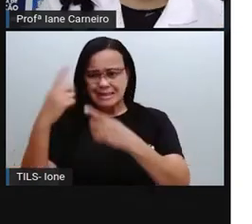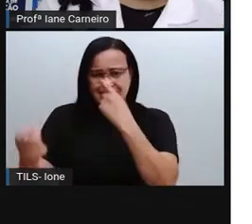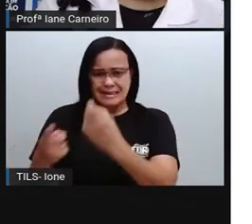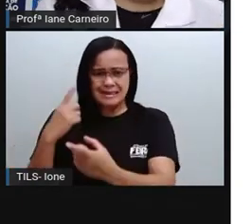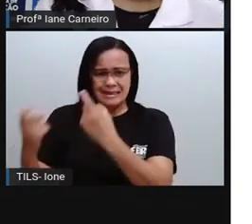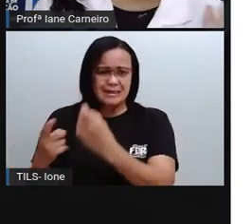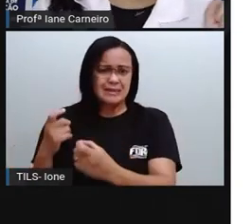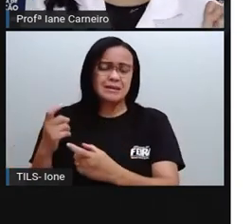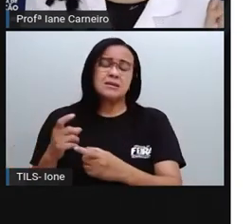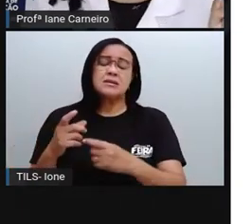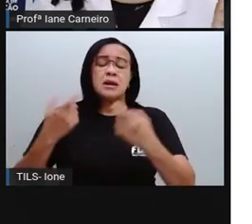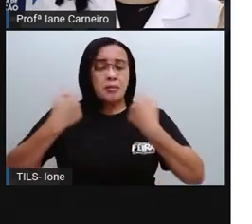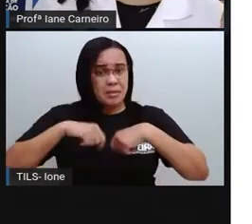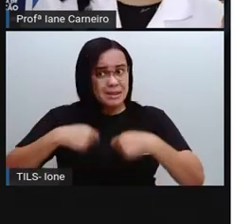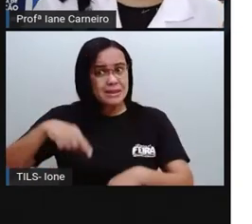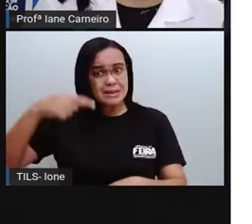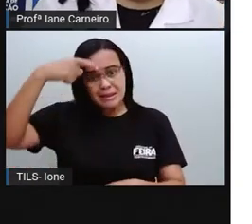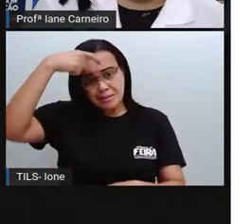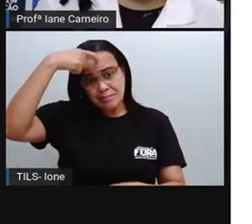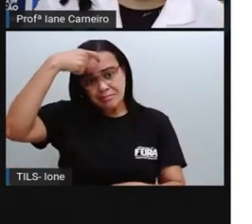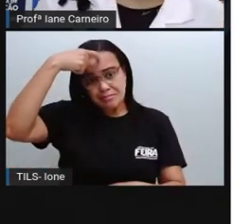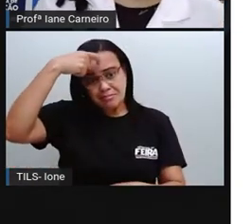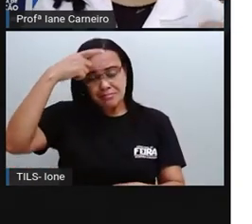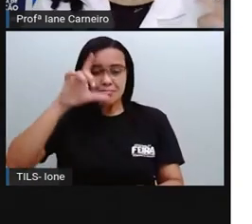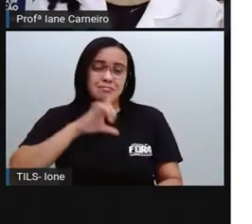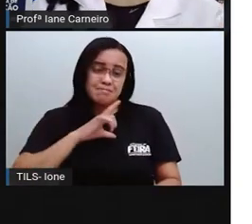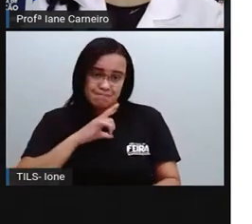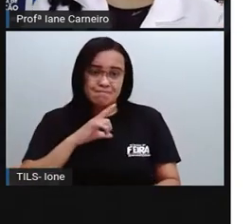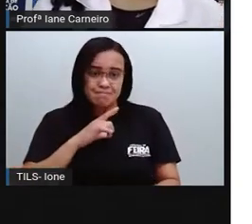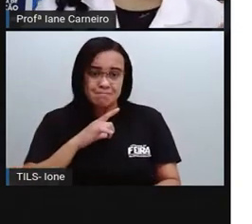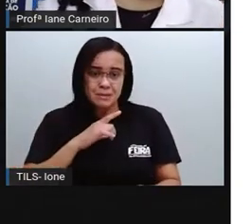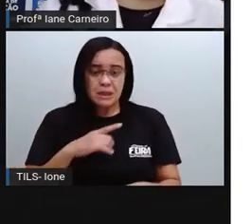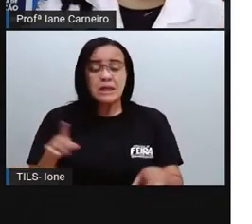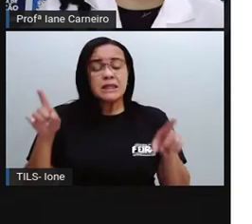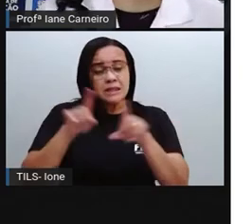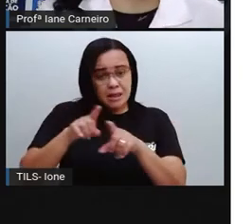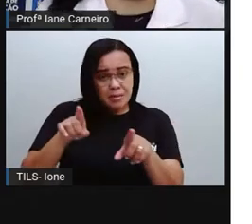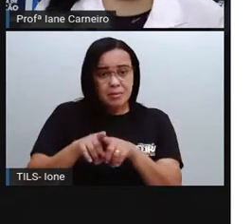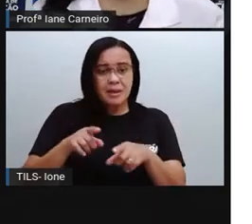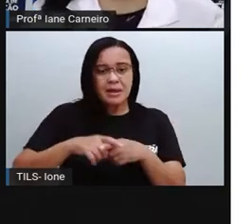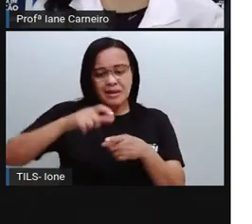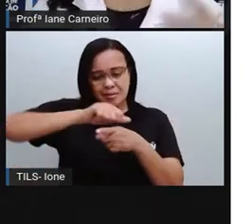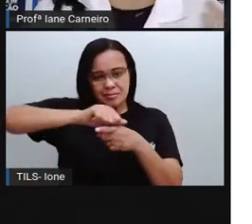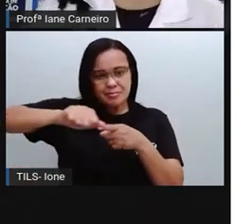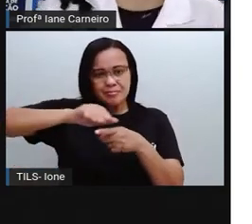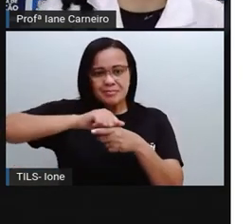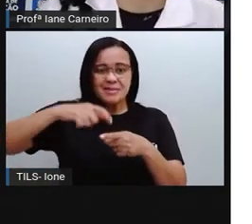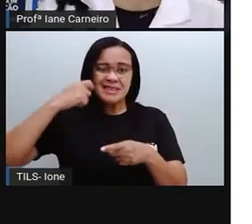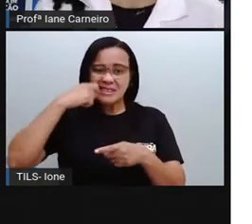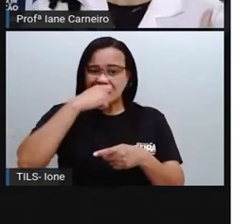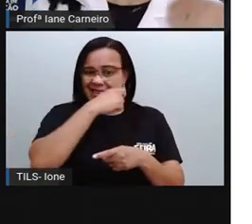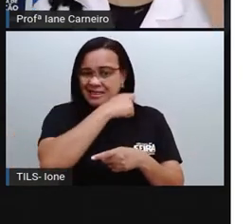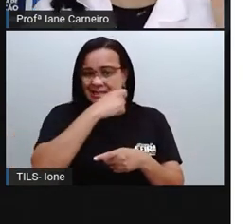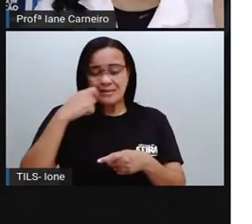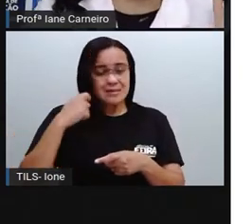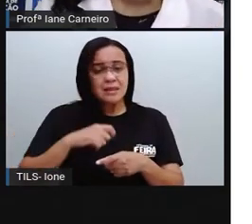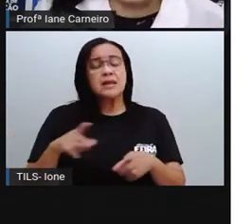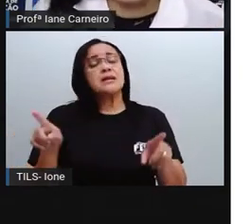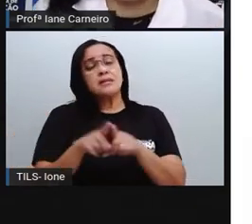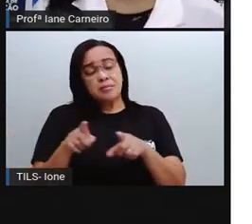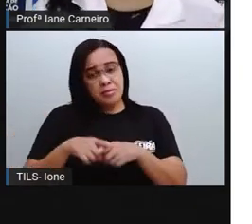Então, o tubo do creme dental, a garrafa do seu suquinho aí, do refrigerante, o